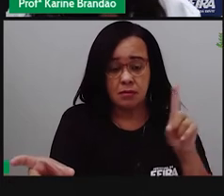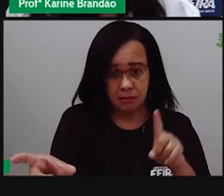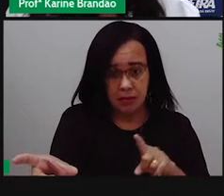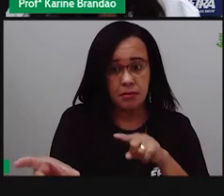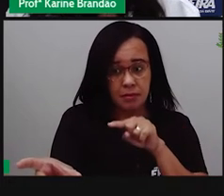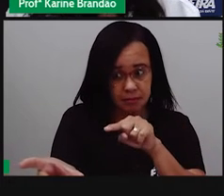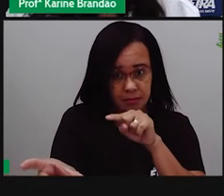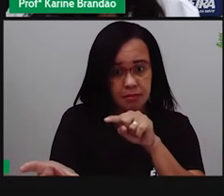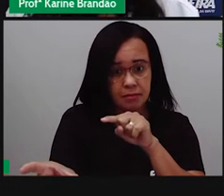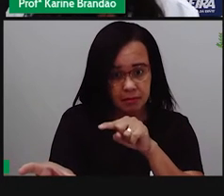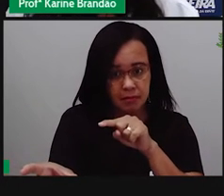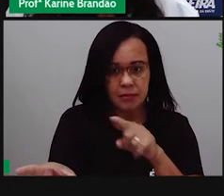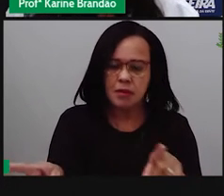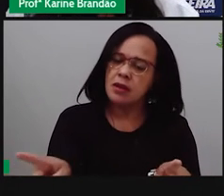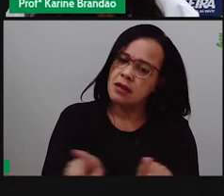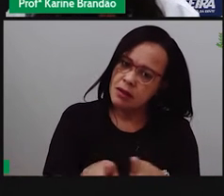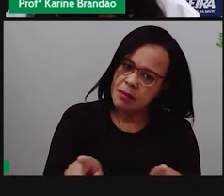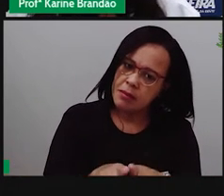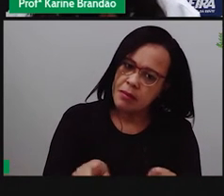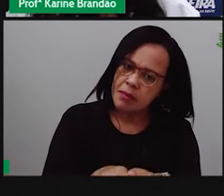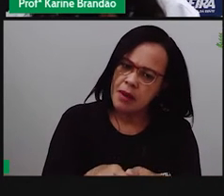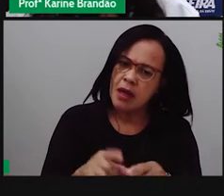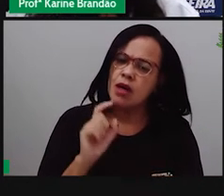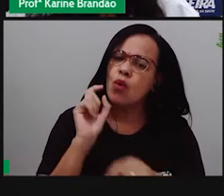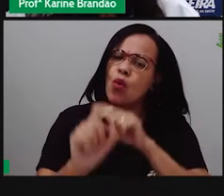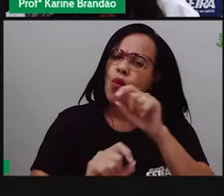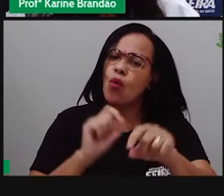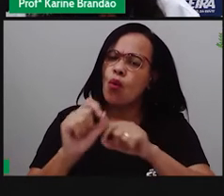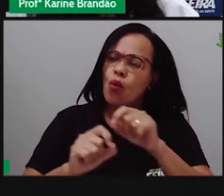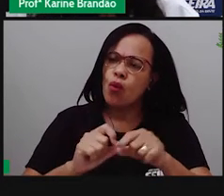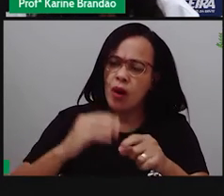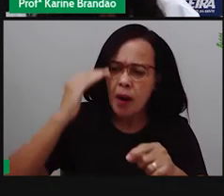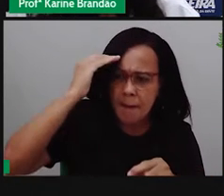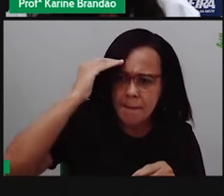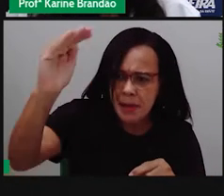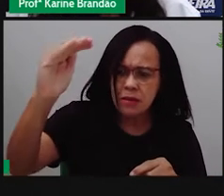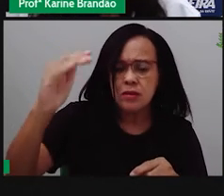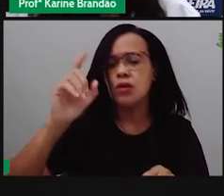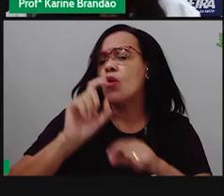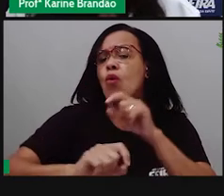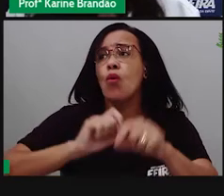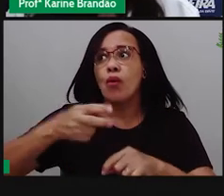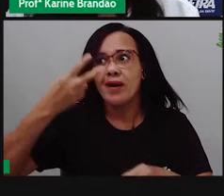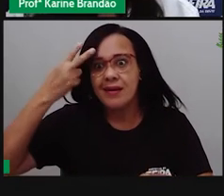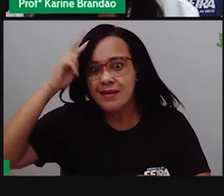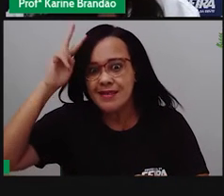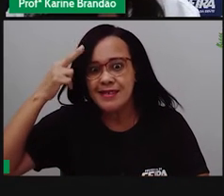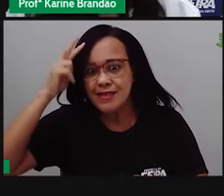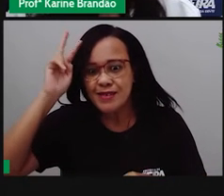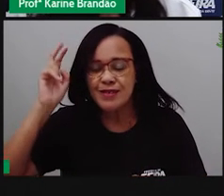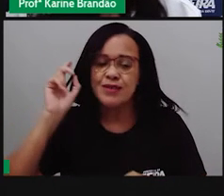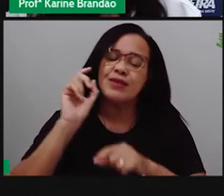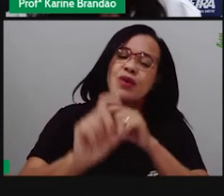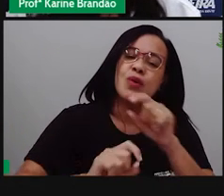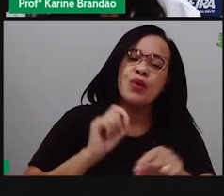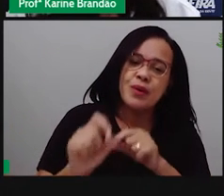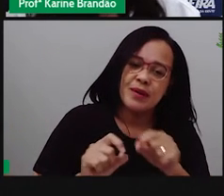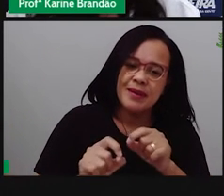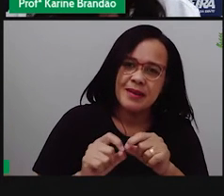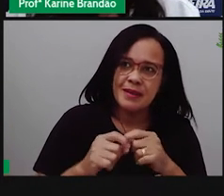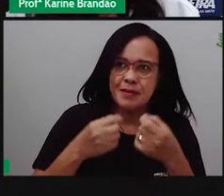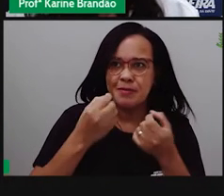espécies, ele traz um marco, vamos dizer assim, um marco teórico, um marco histórico, para a